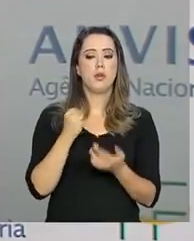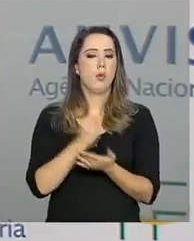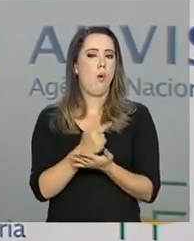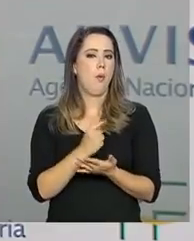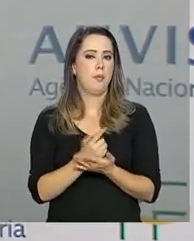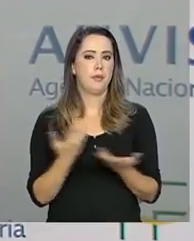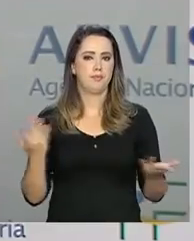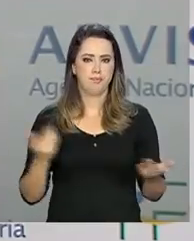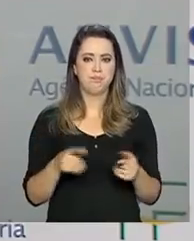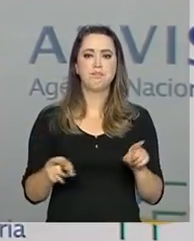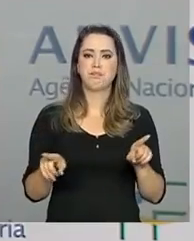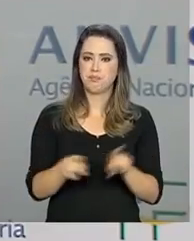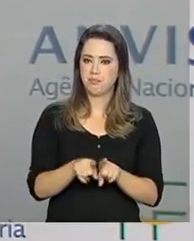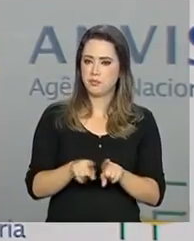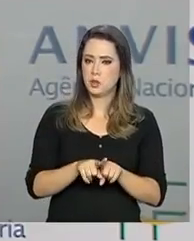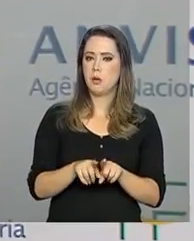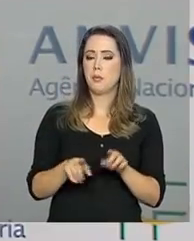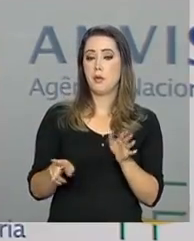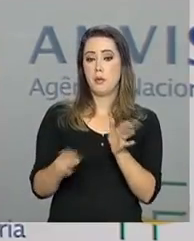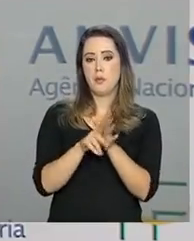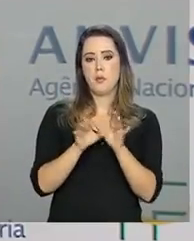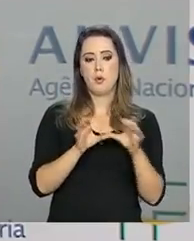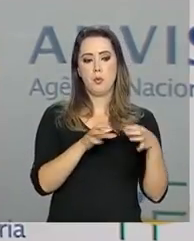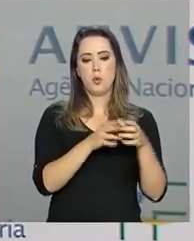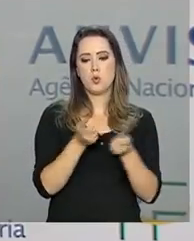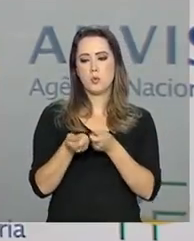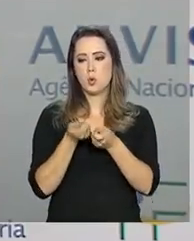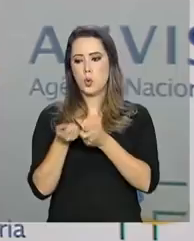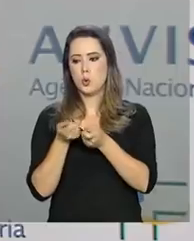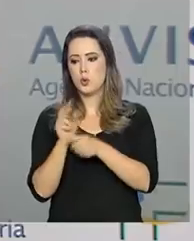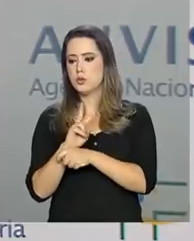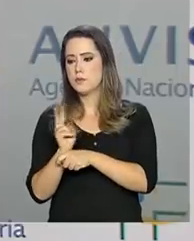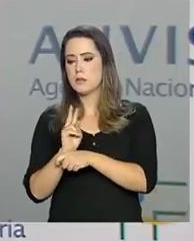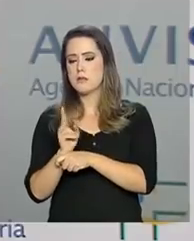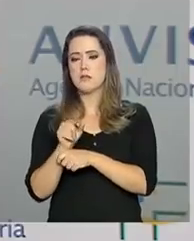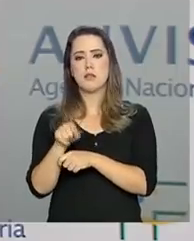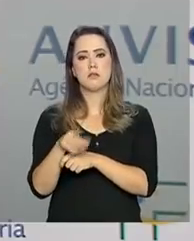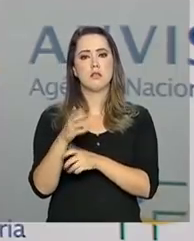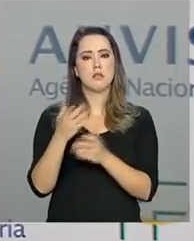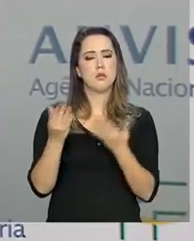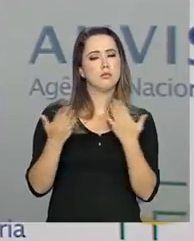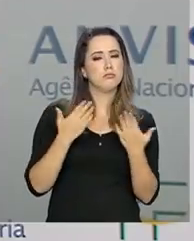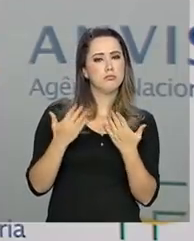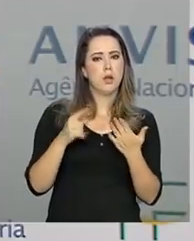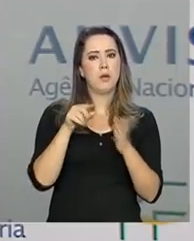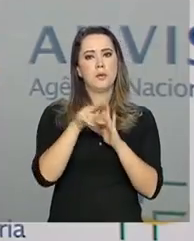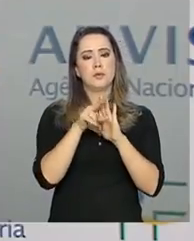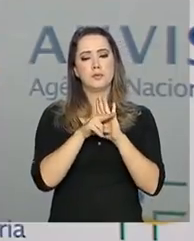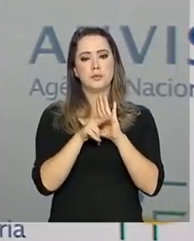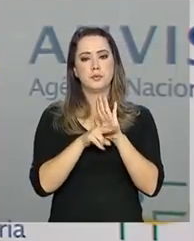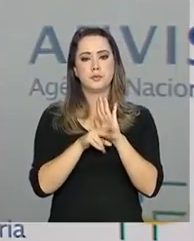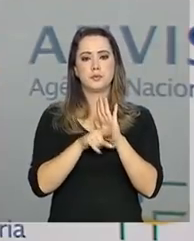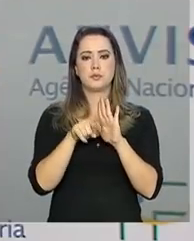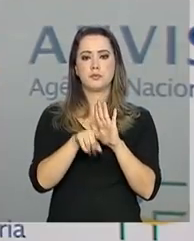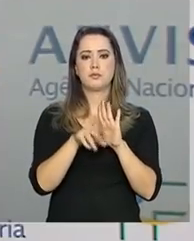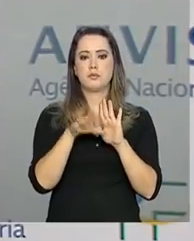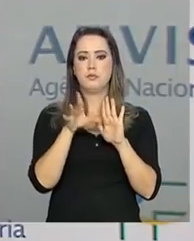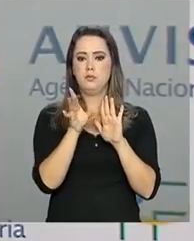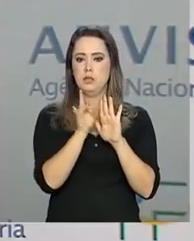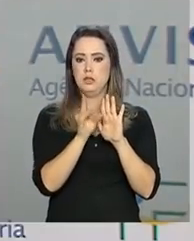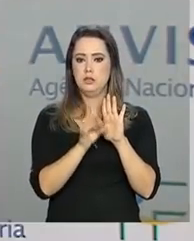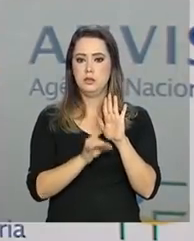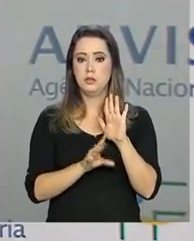E até para a própria Anvisa e para os órgãos de vigilância sanitária que fiscalizam, a forma como esse regulamento foi construído, com essas listas